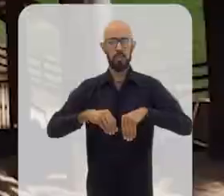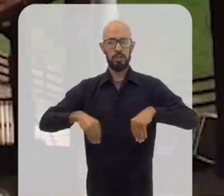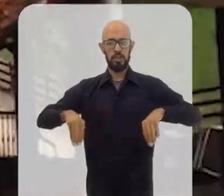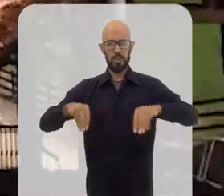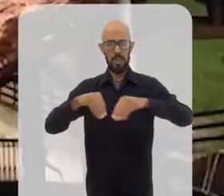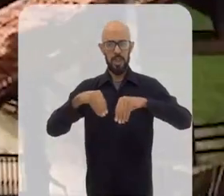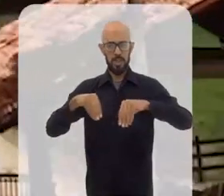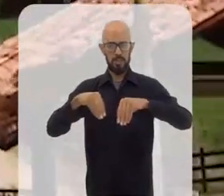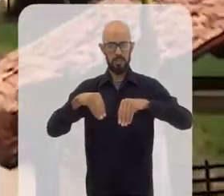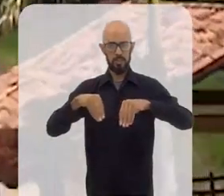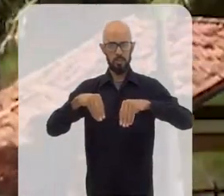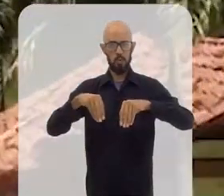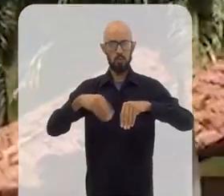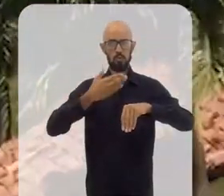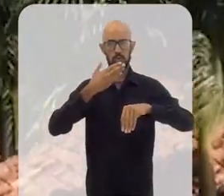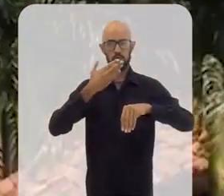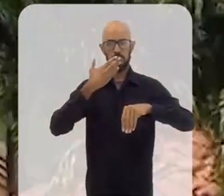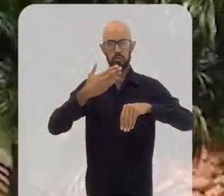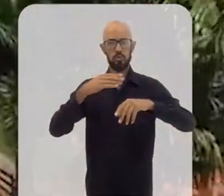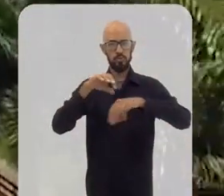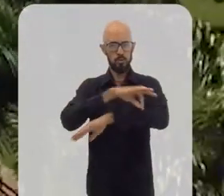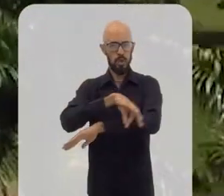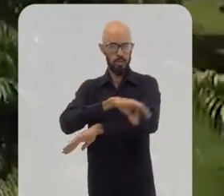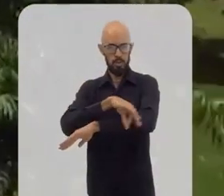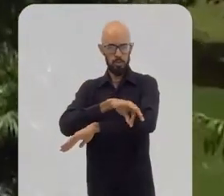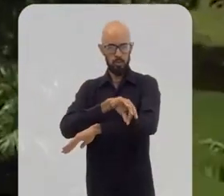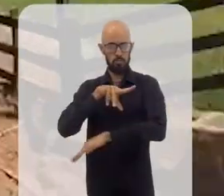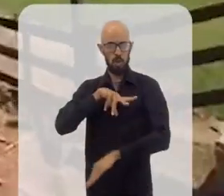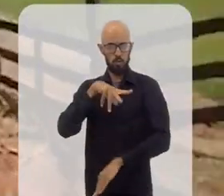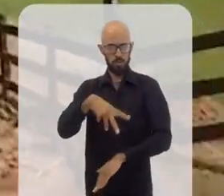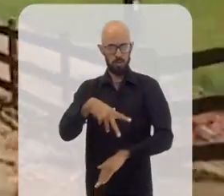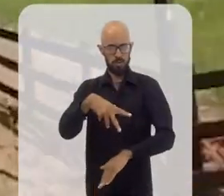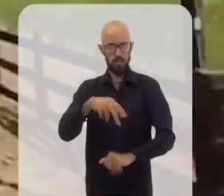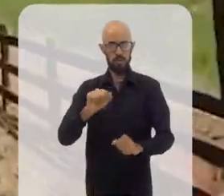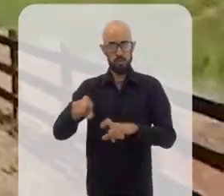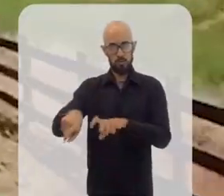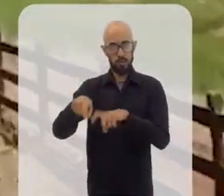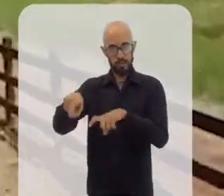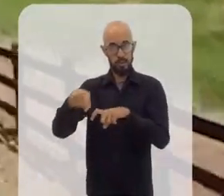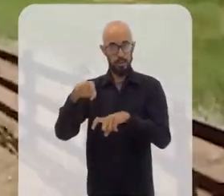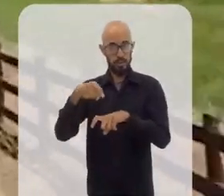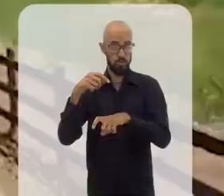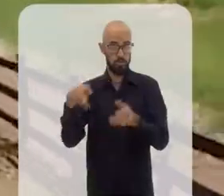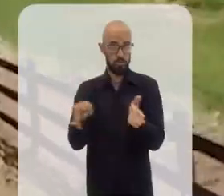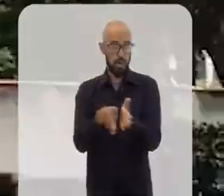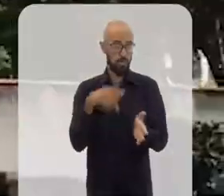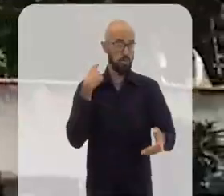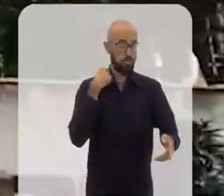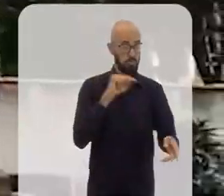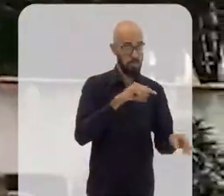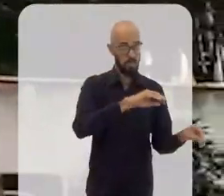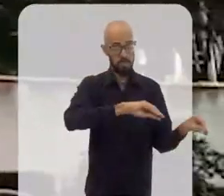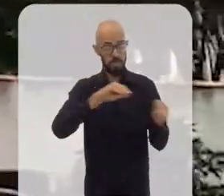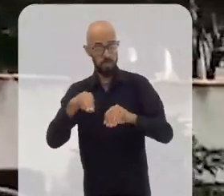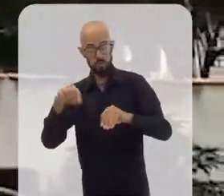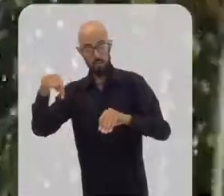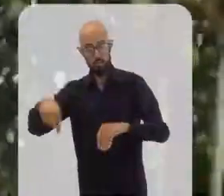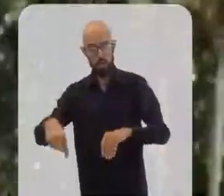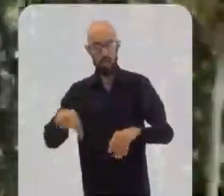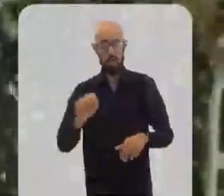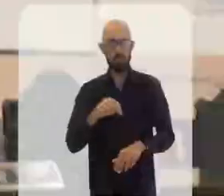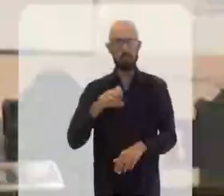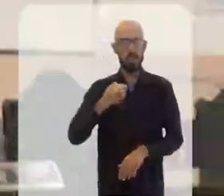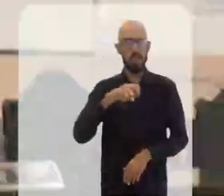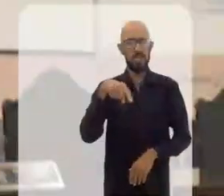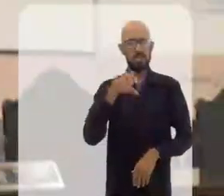propriedades ao molde colonial português que esses fazendeiros de Minas Gerais trouxeram para cá, para a